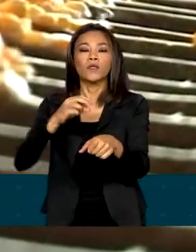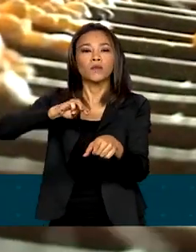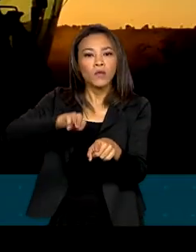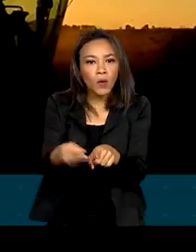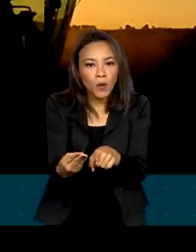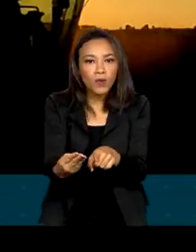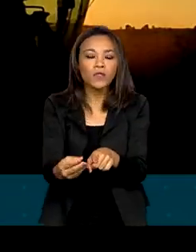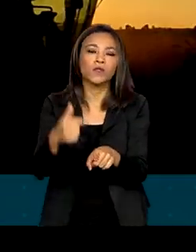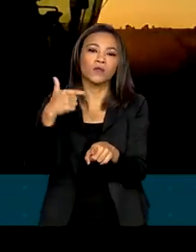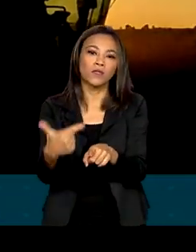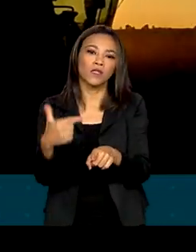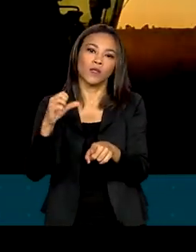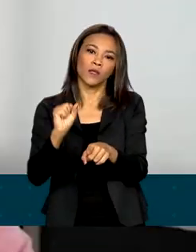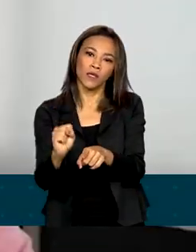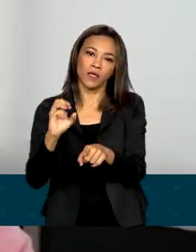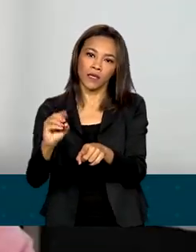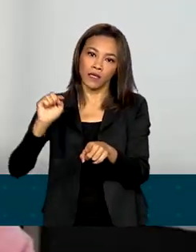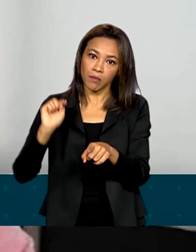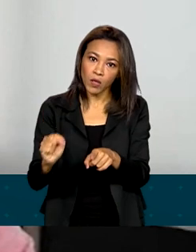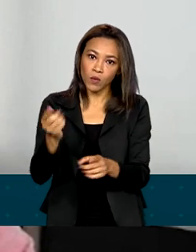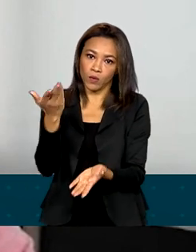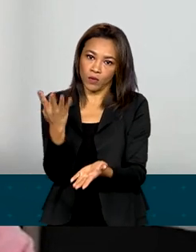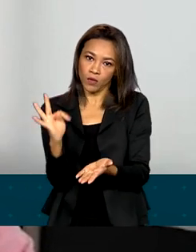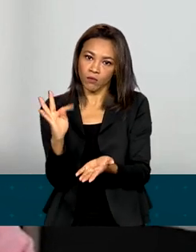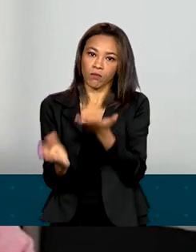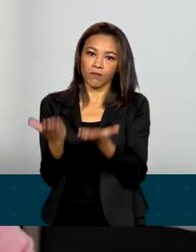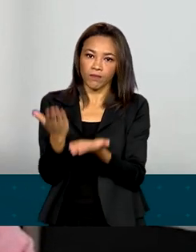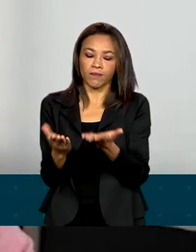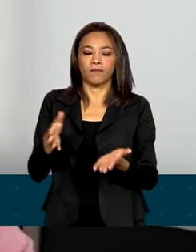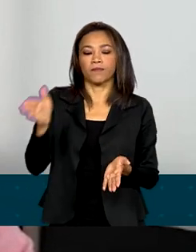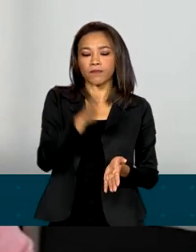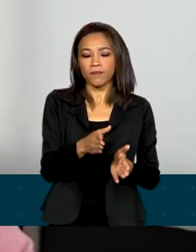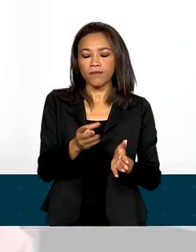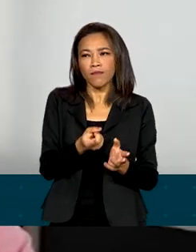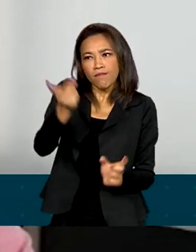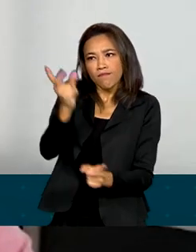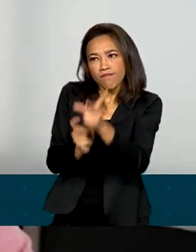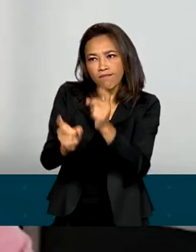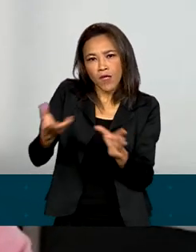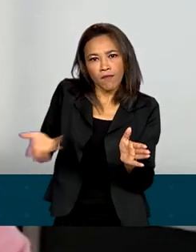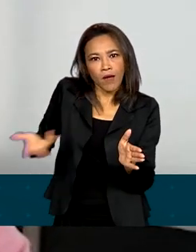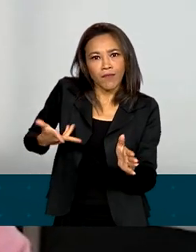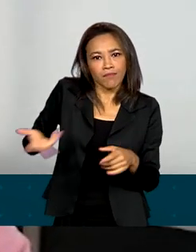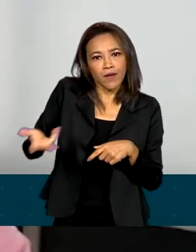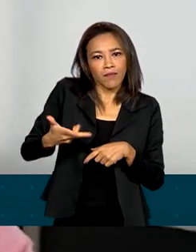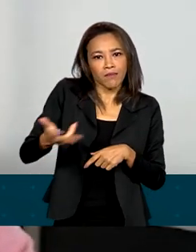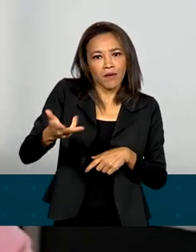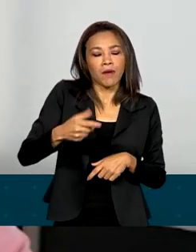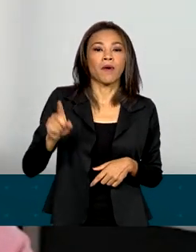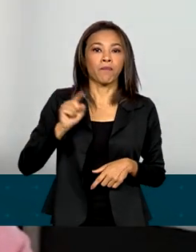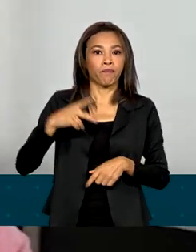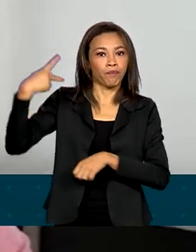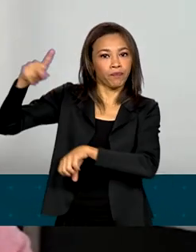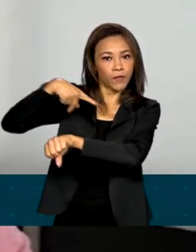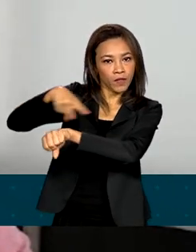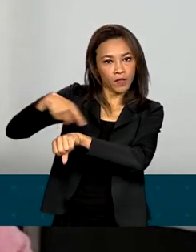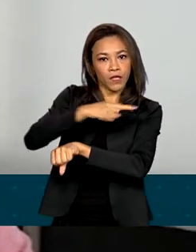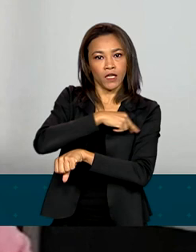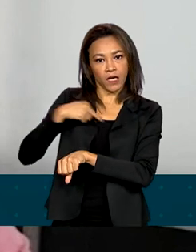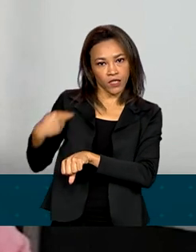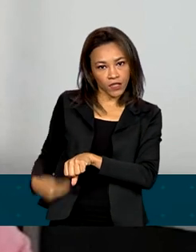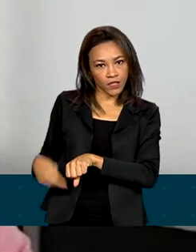de toneladas. As exportações seguem em ritmo acelerado. A demanda chinesa e a safra